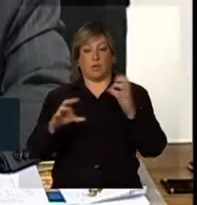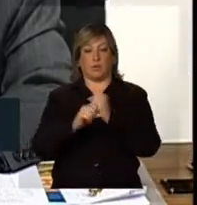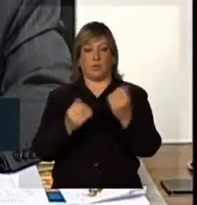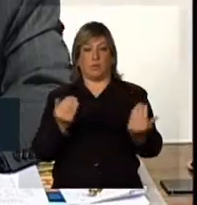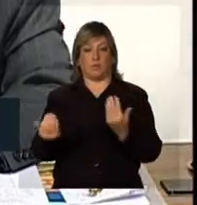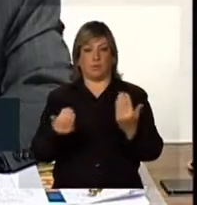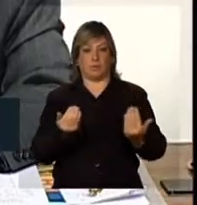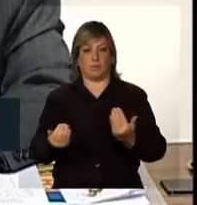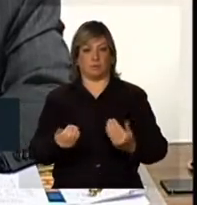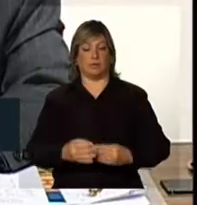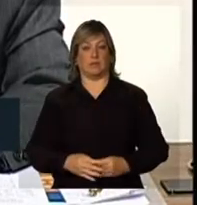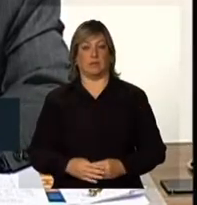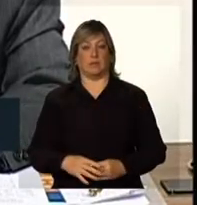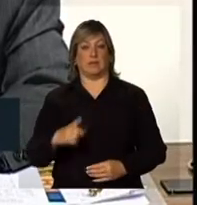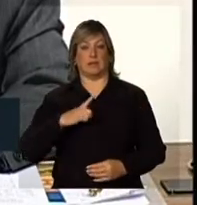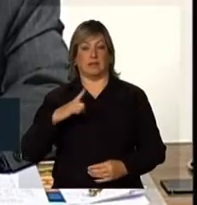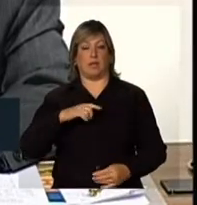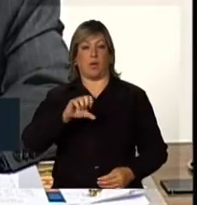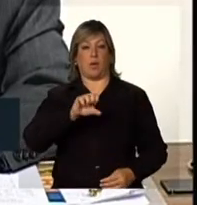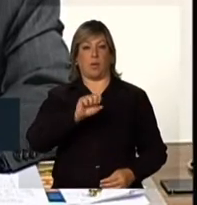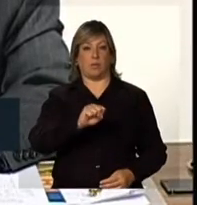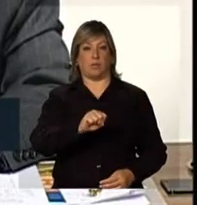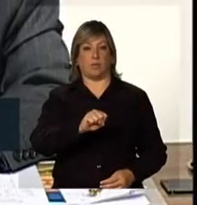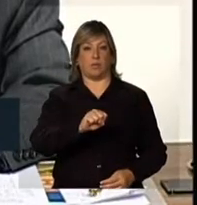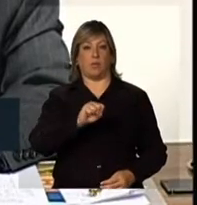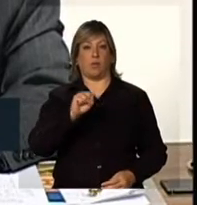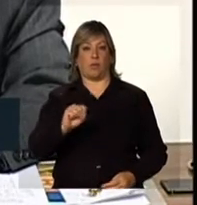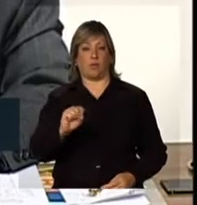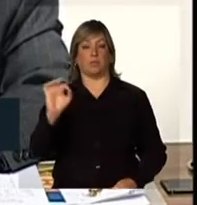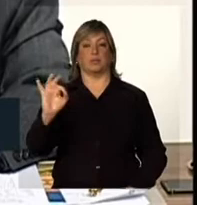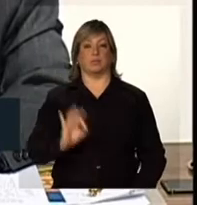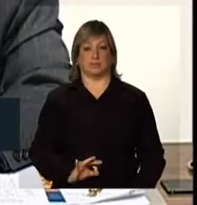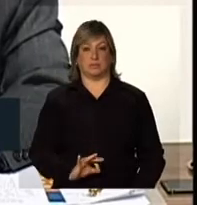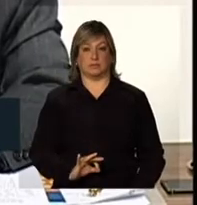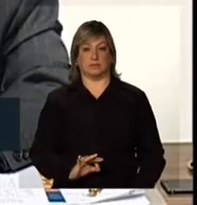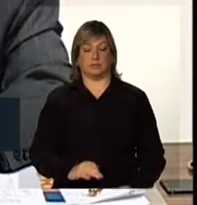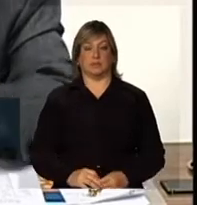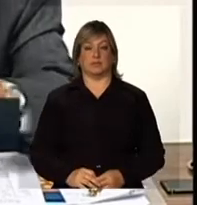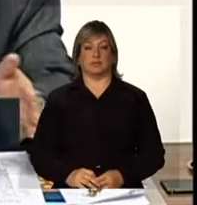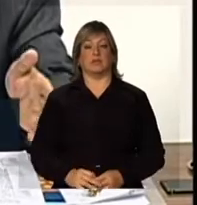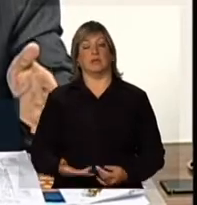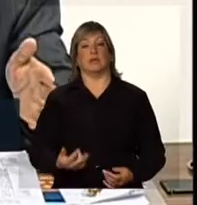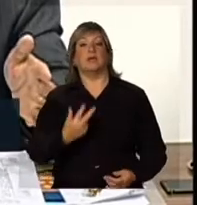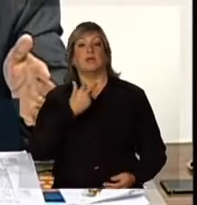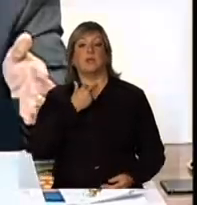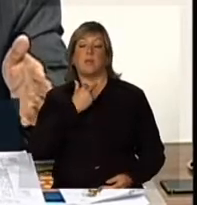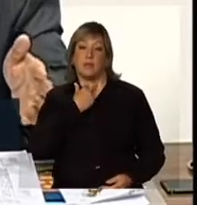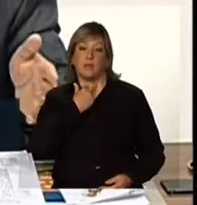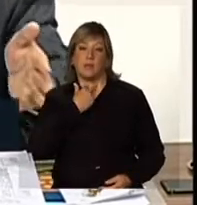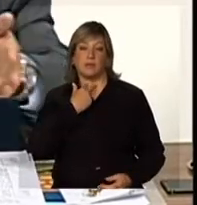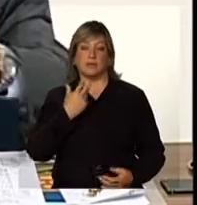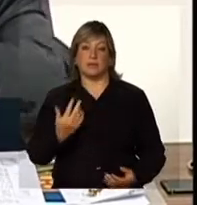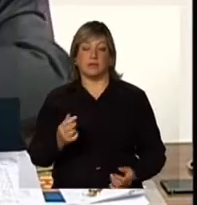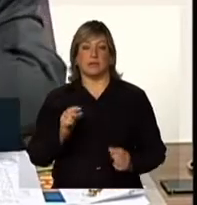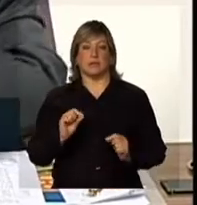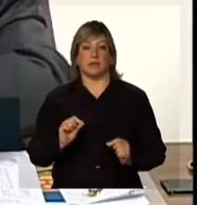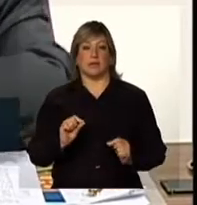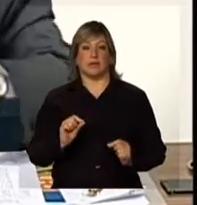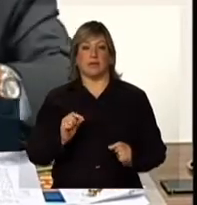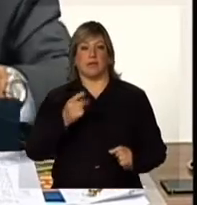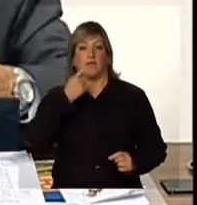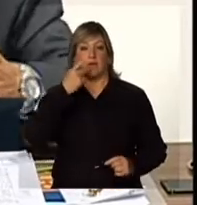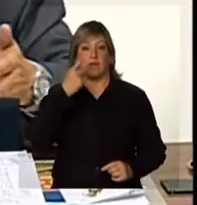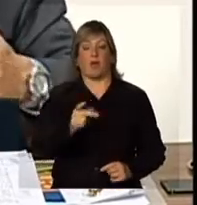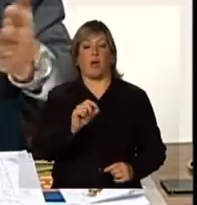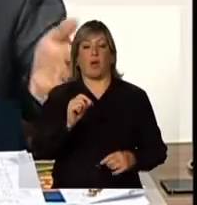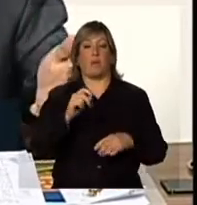88%. Não se pode, portanto, atribuir ao estado